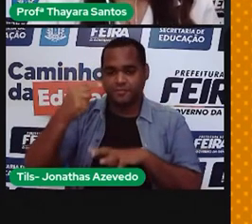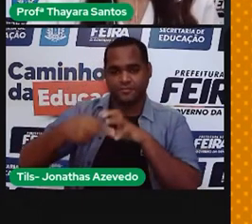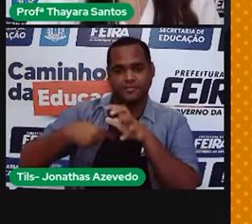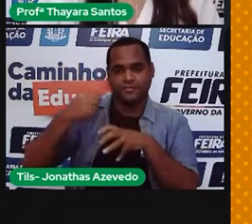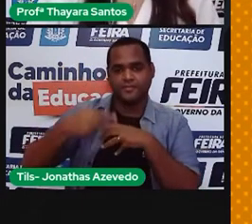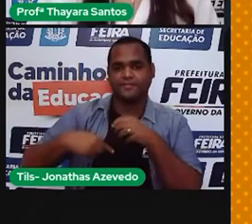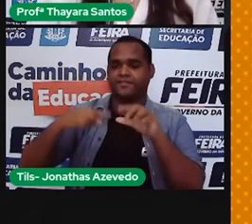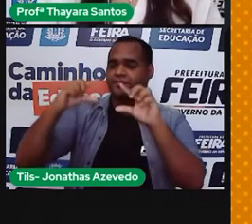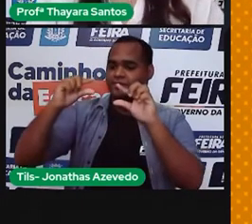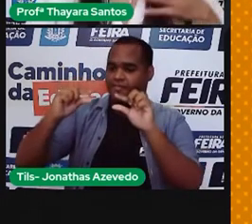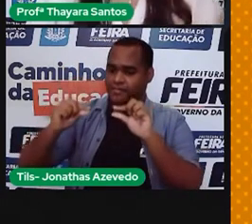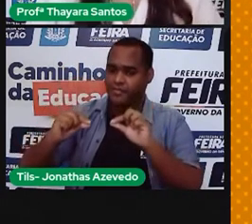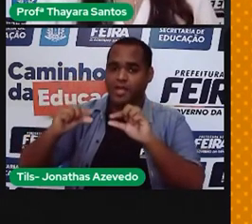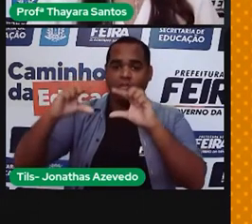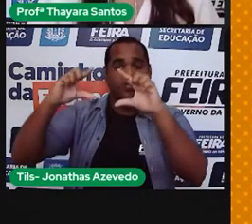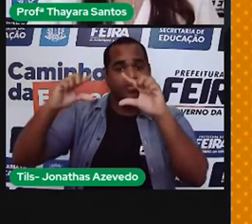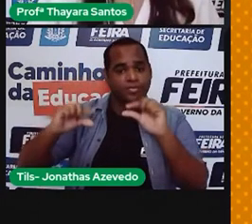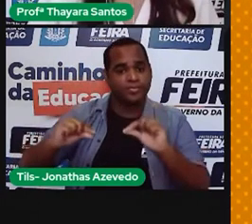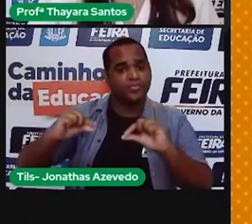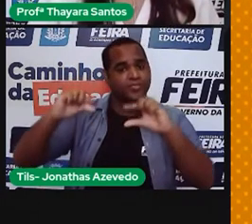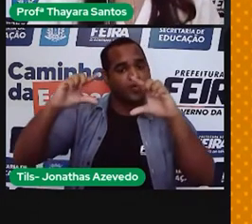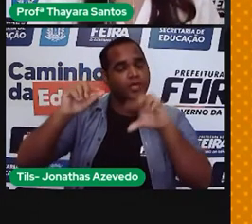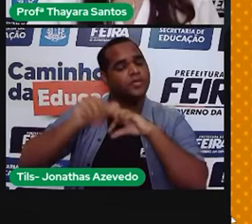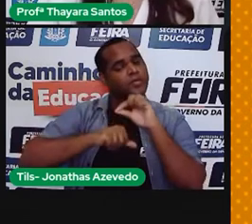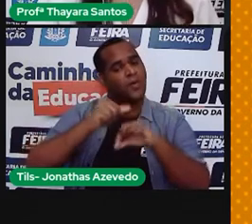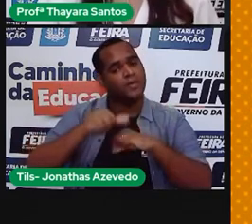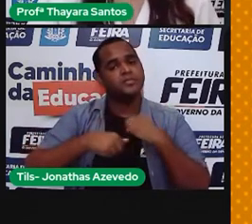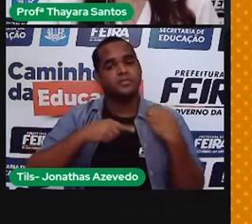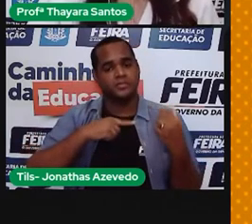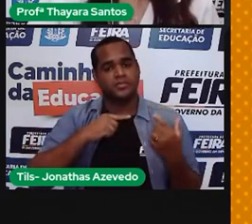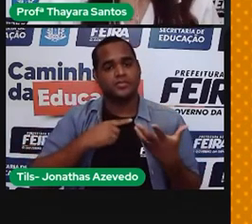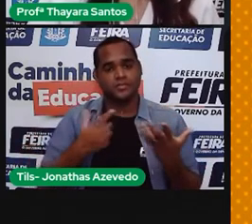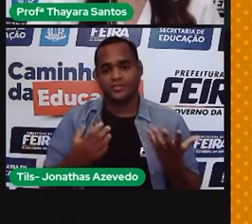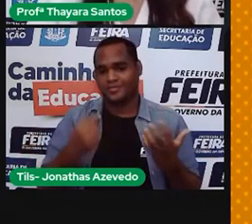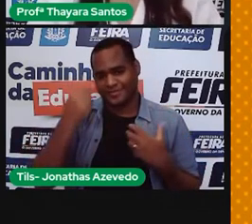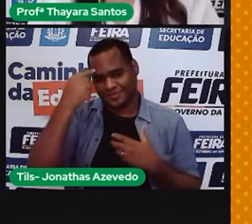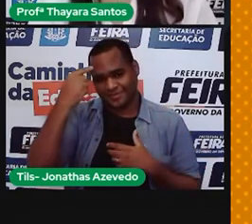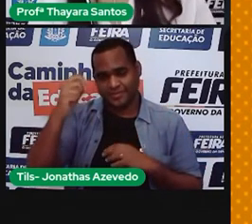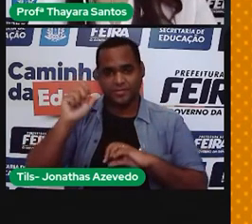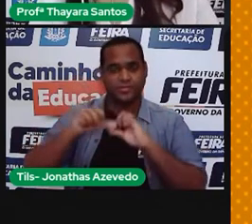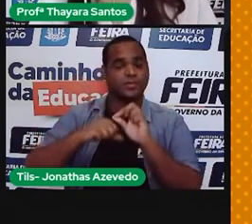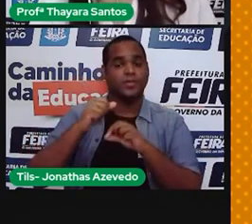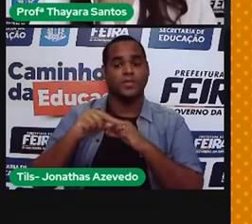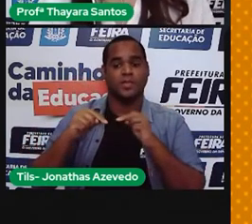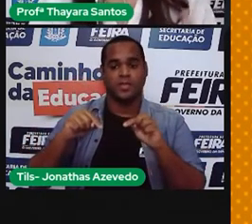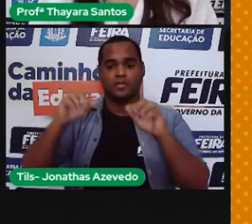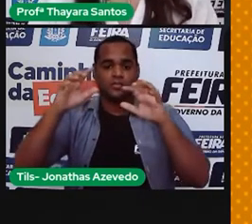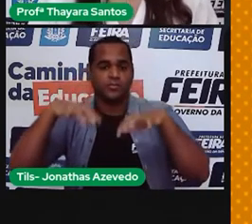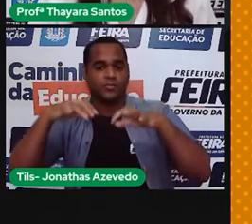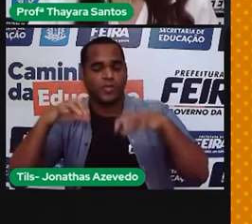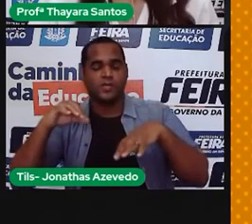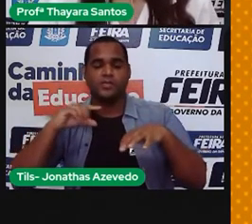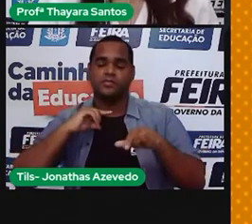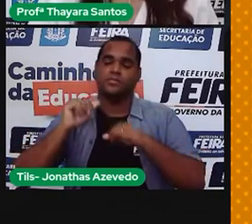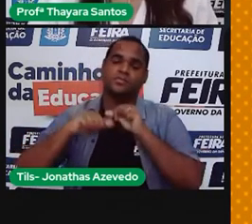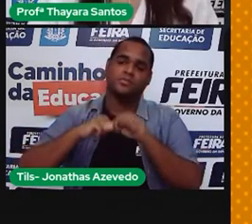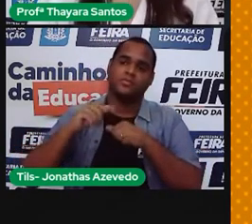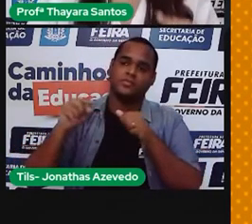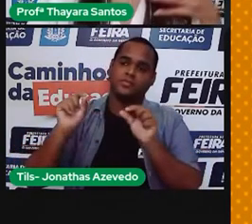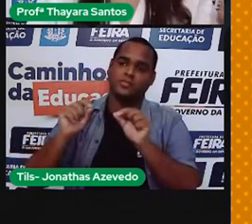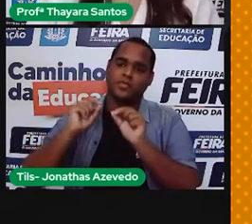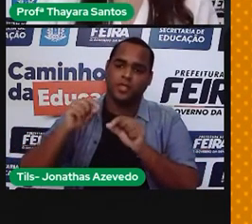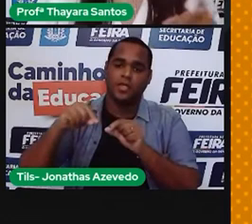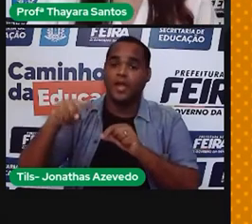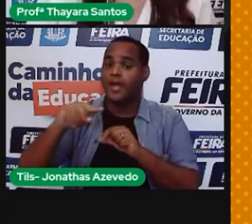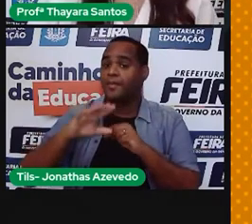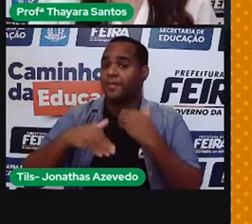clima esteja mudando no planeta inteiro. E essa mudança no clima vai alterar o regime de chuvas e vai fazer com que